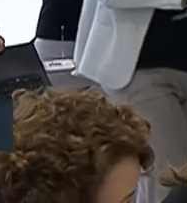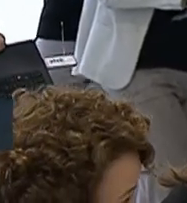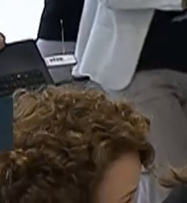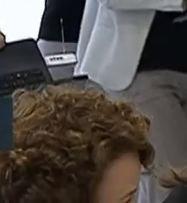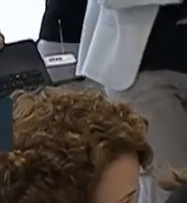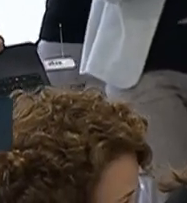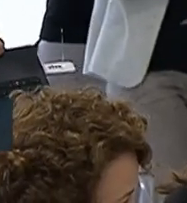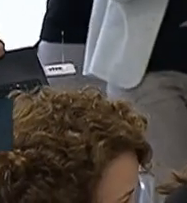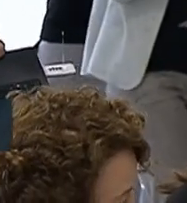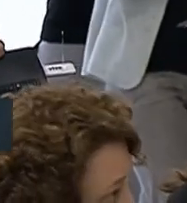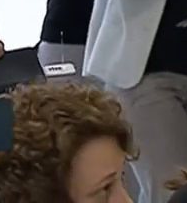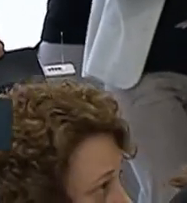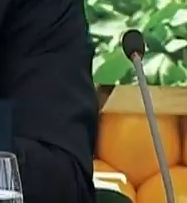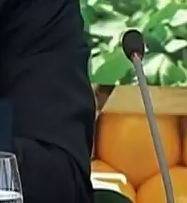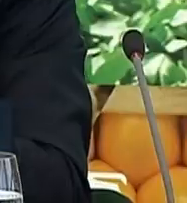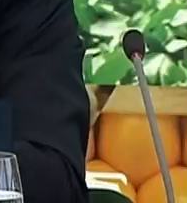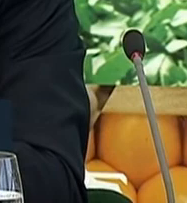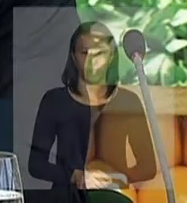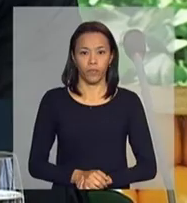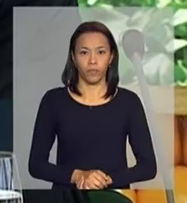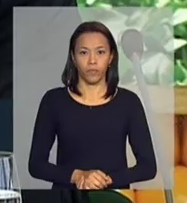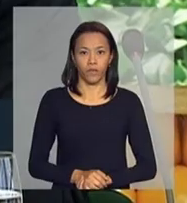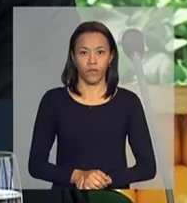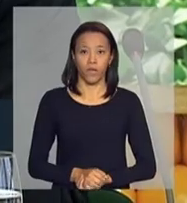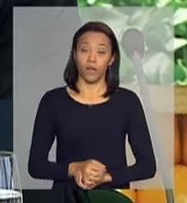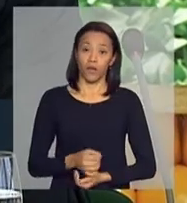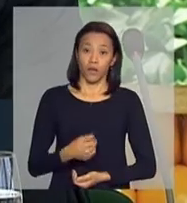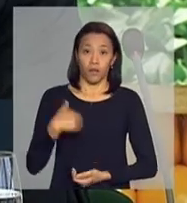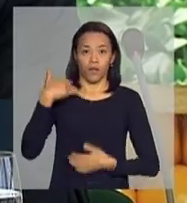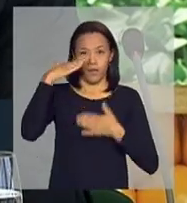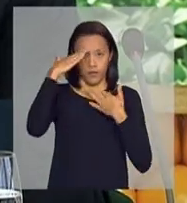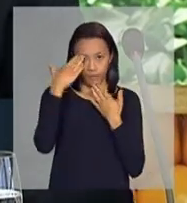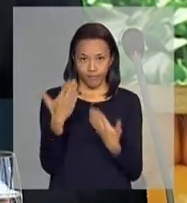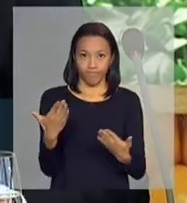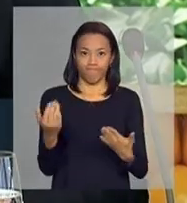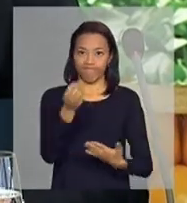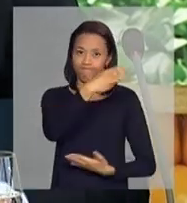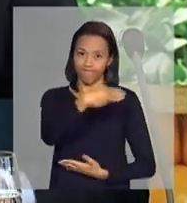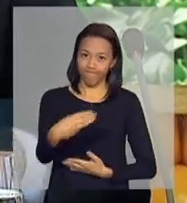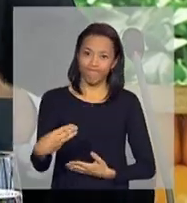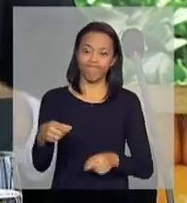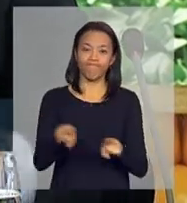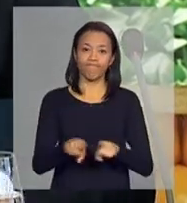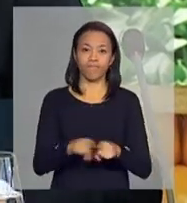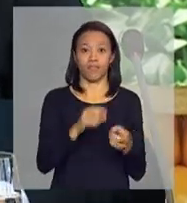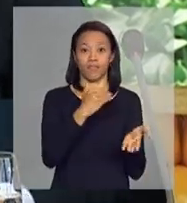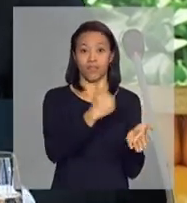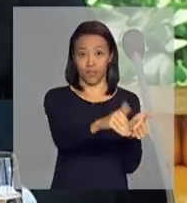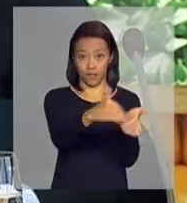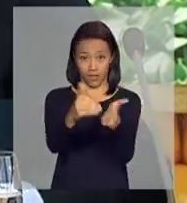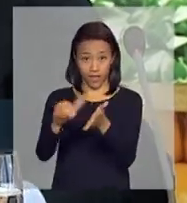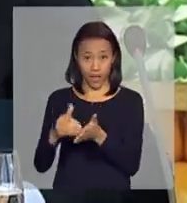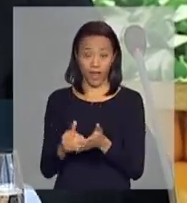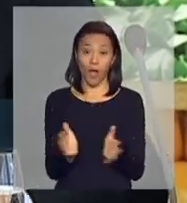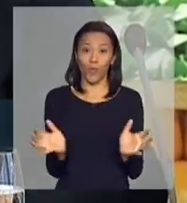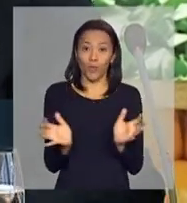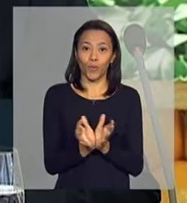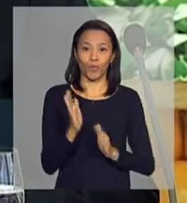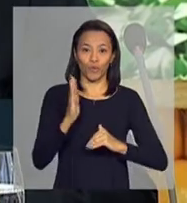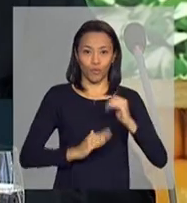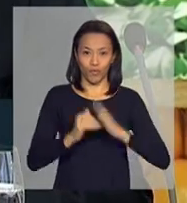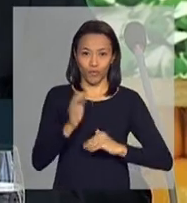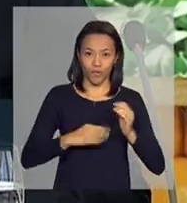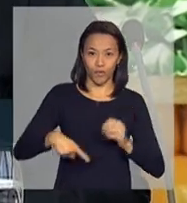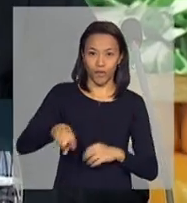Tem uma parte que é, um dia a todos, agradecer ao ministro, aos secretários e à equipe técnica da